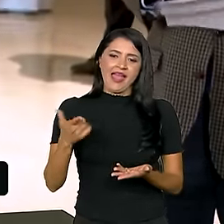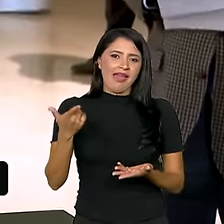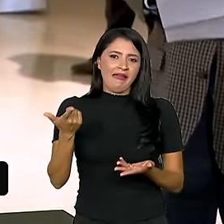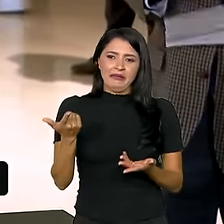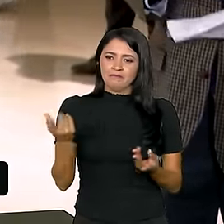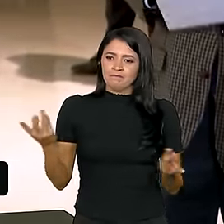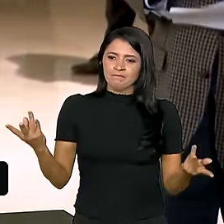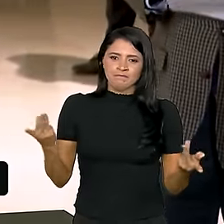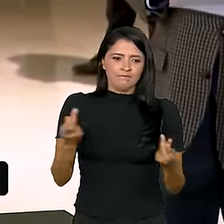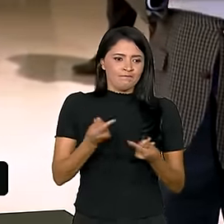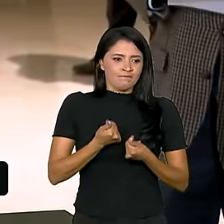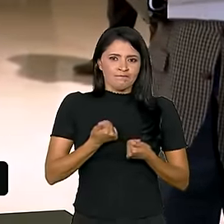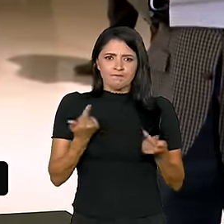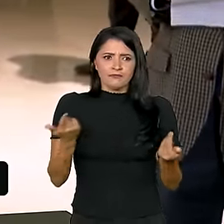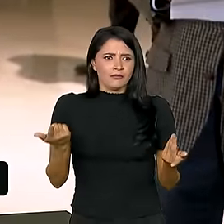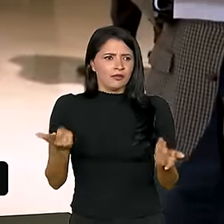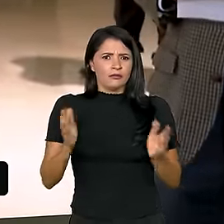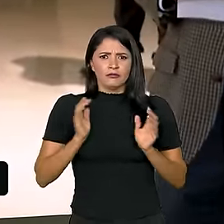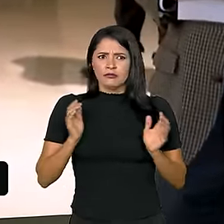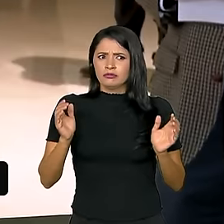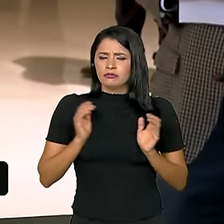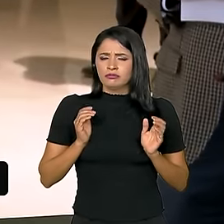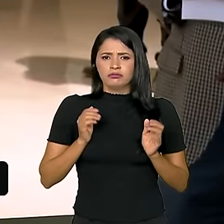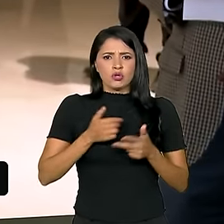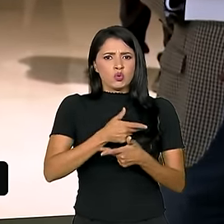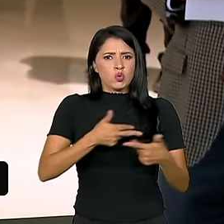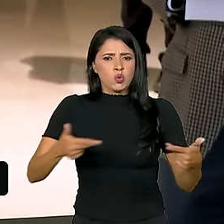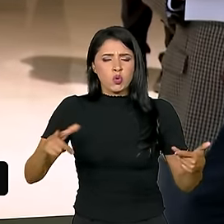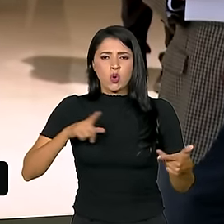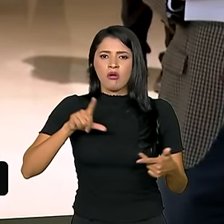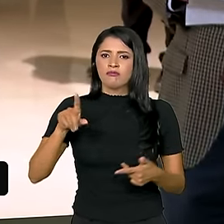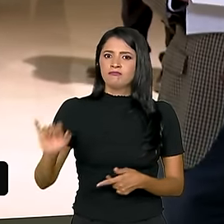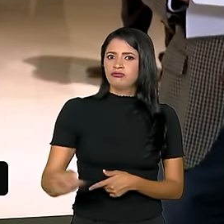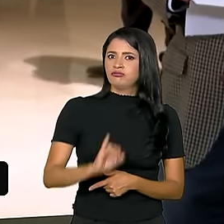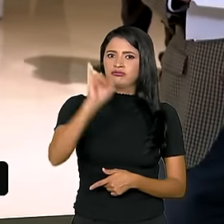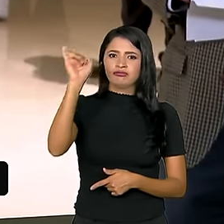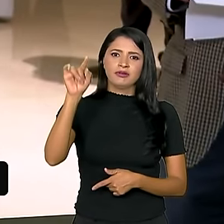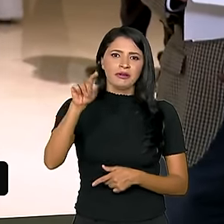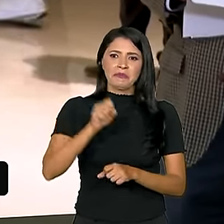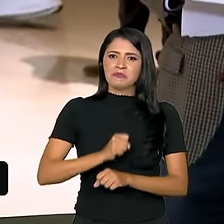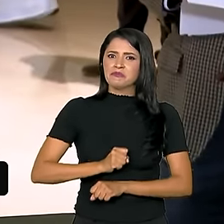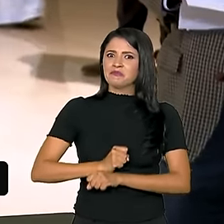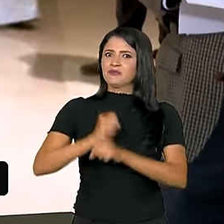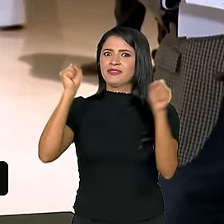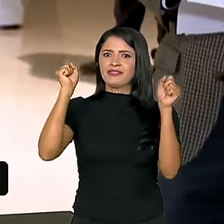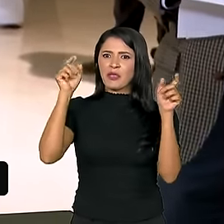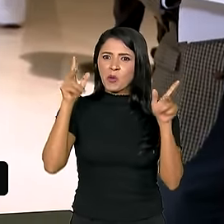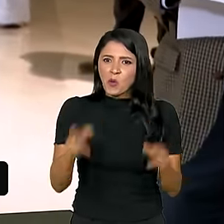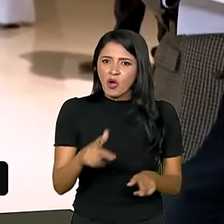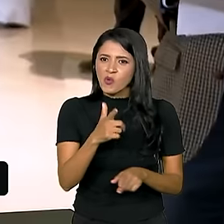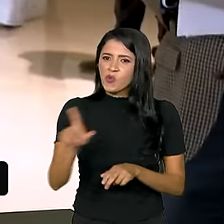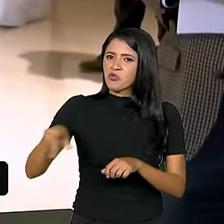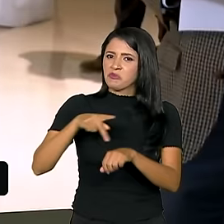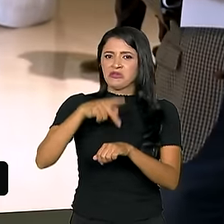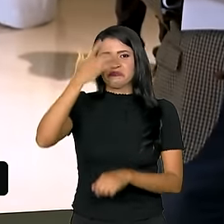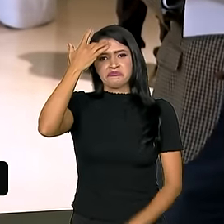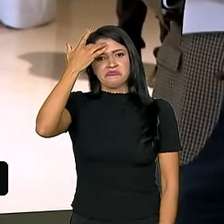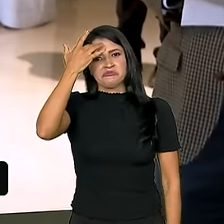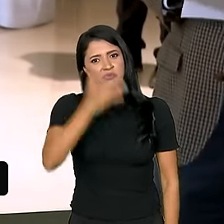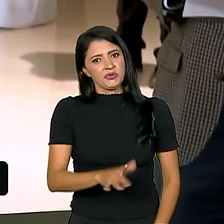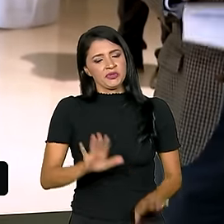riqueza das coisas, ou seja, a importância. Não é possível fazer isso em outro país do mundo, eu não sei,